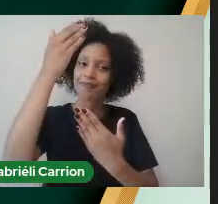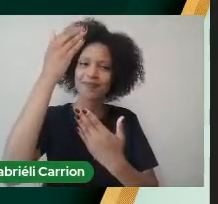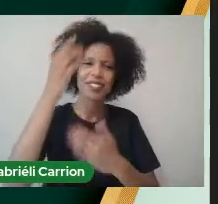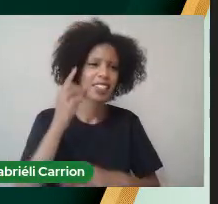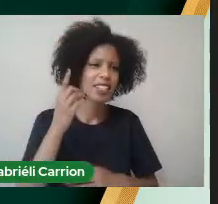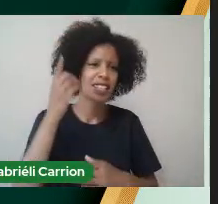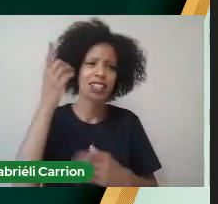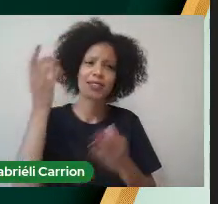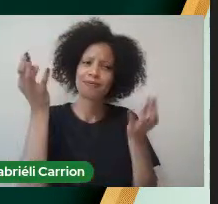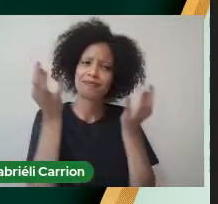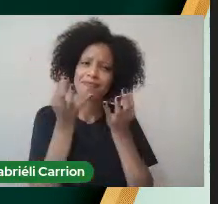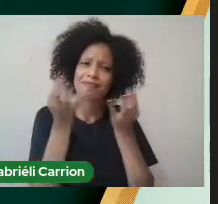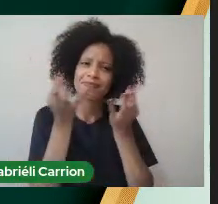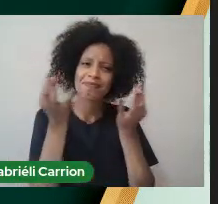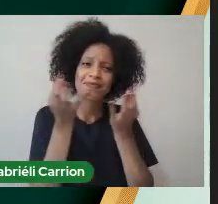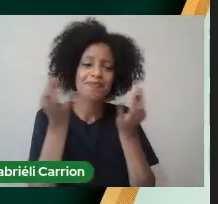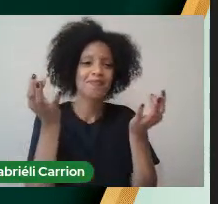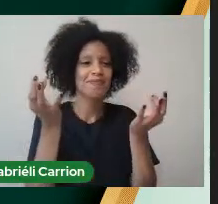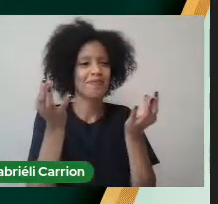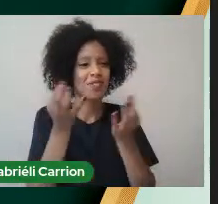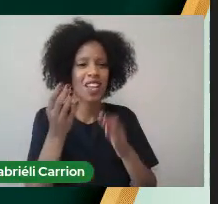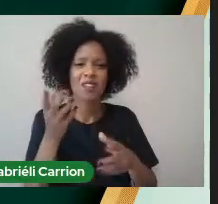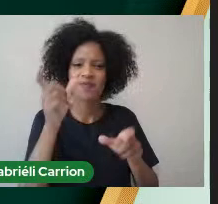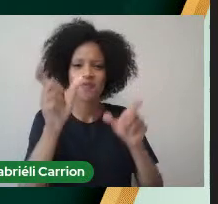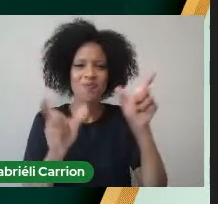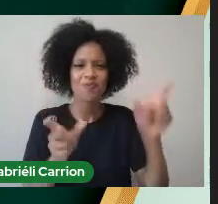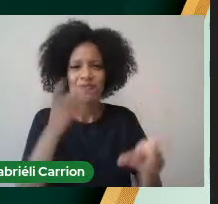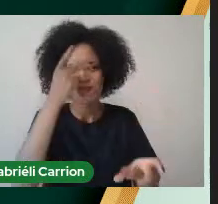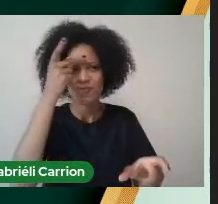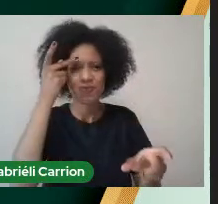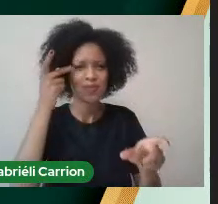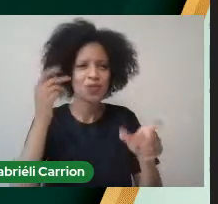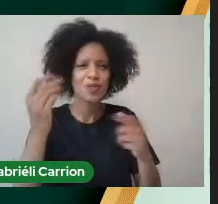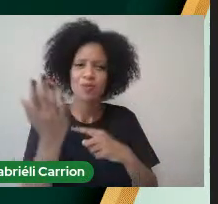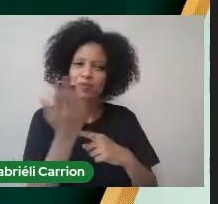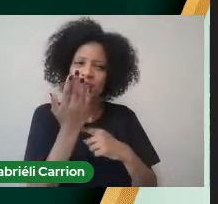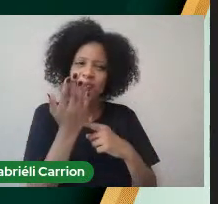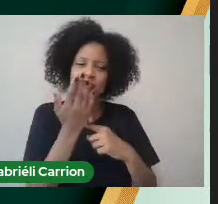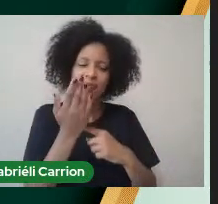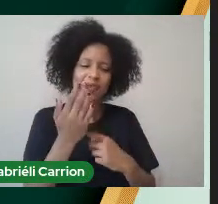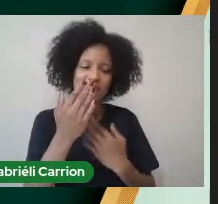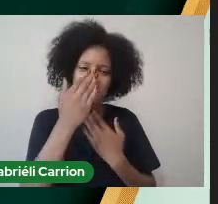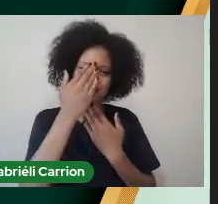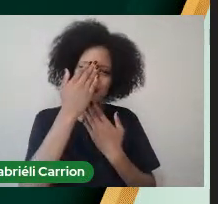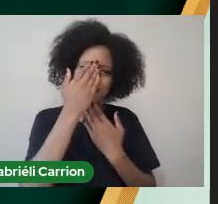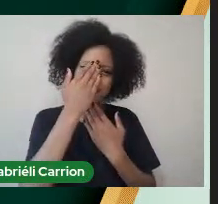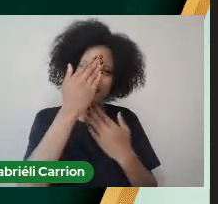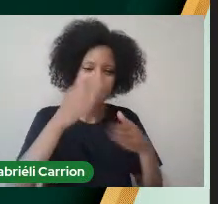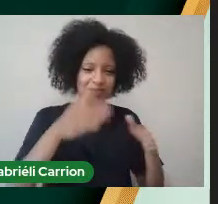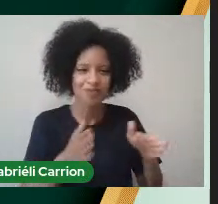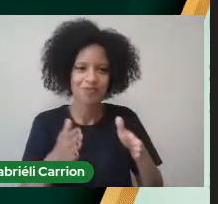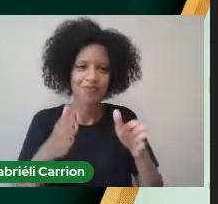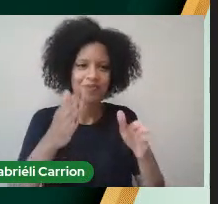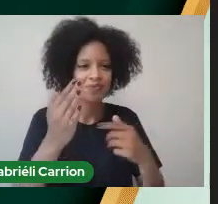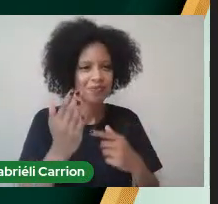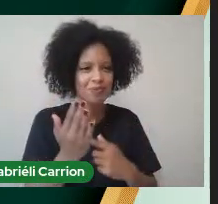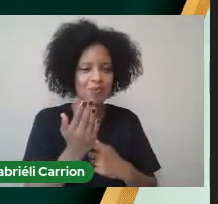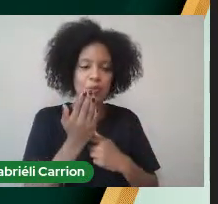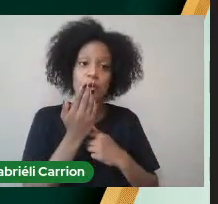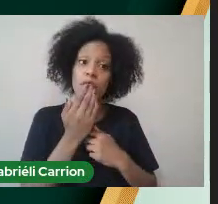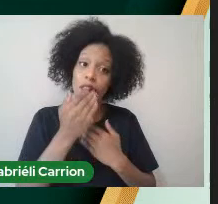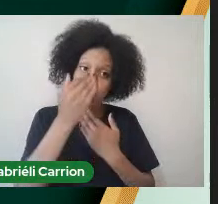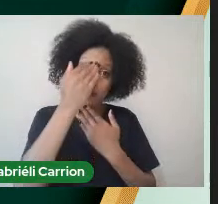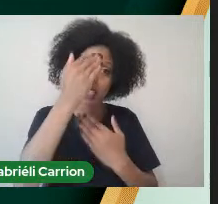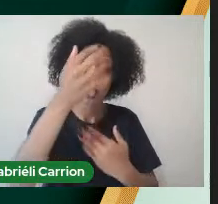perfeito Colocou Pessoas maravilhosas Para me acompanhar Durante esta caminhada Eu agradeço A